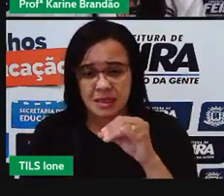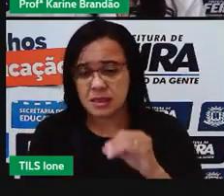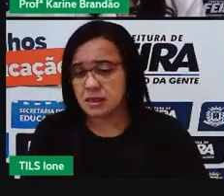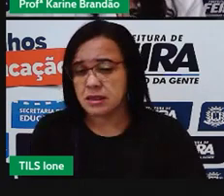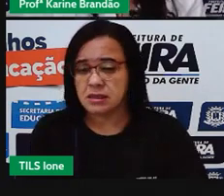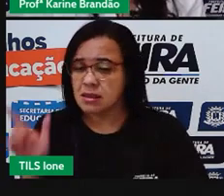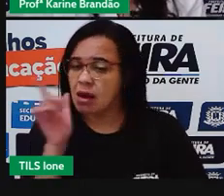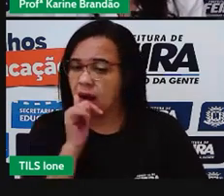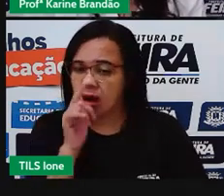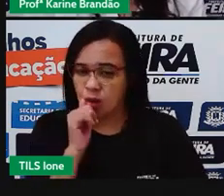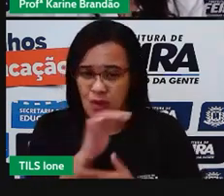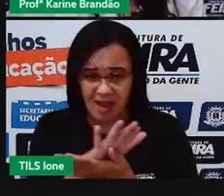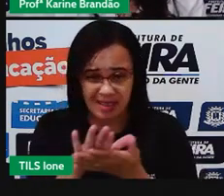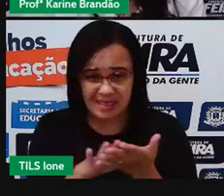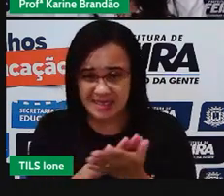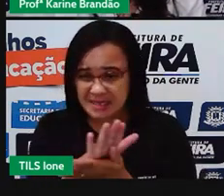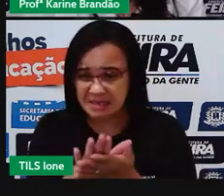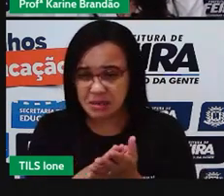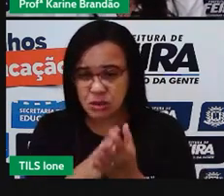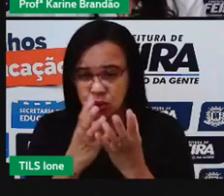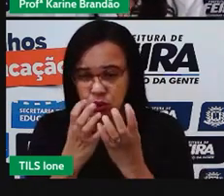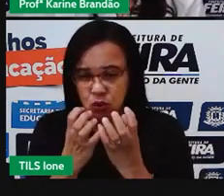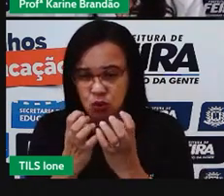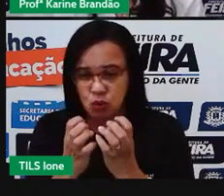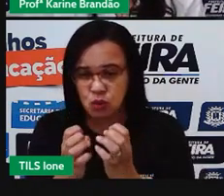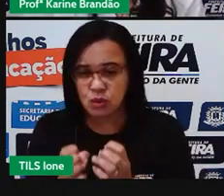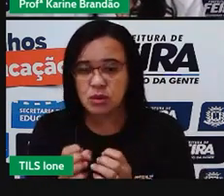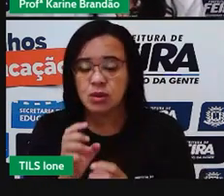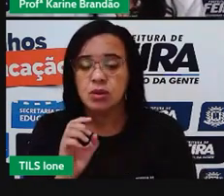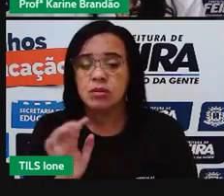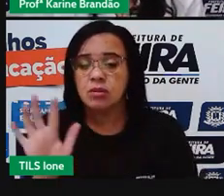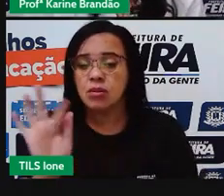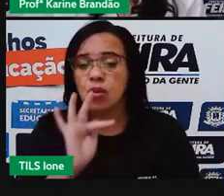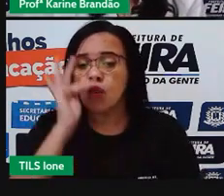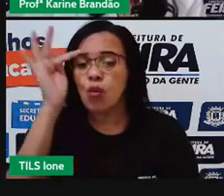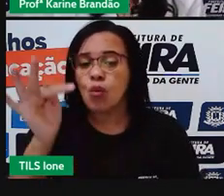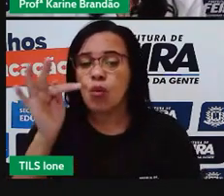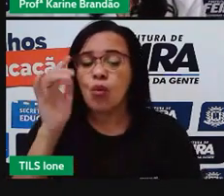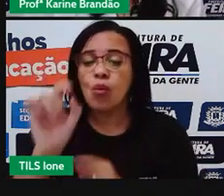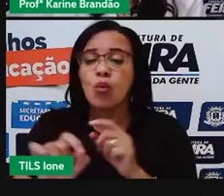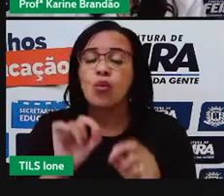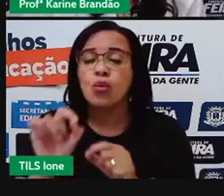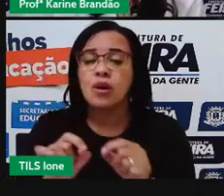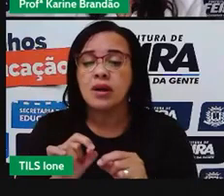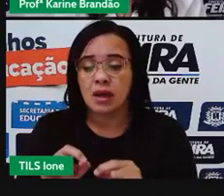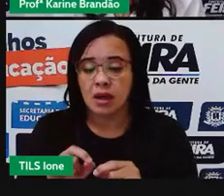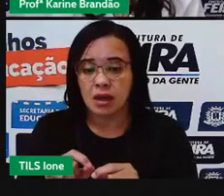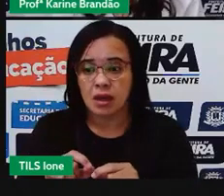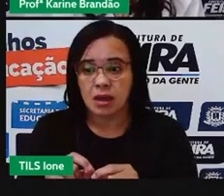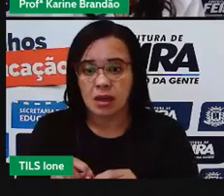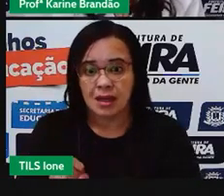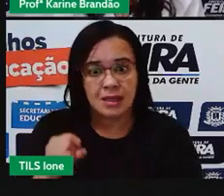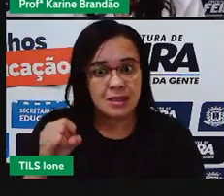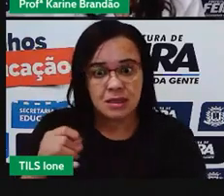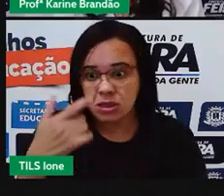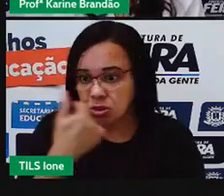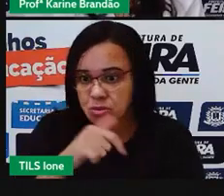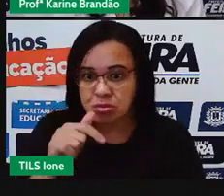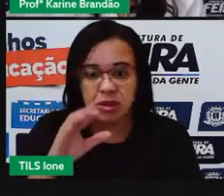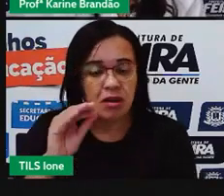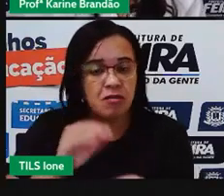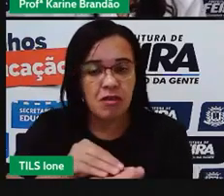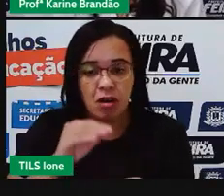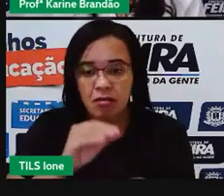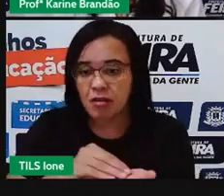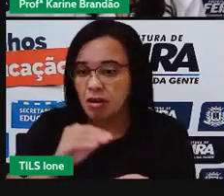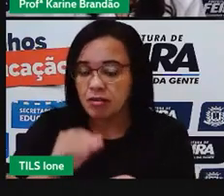A seca impacta na nossa energia elétrica. A seca impacta, provavelmente, possibilidade de termos apagões,